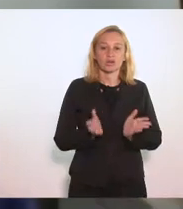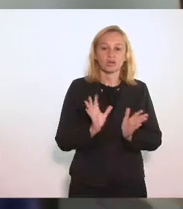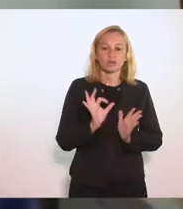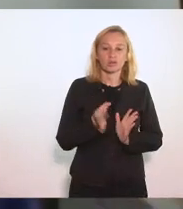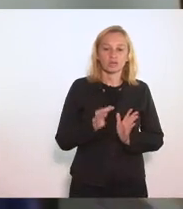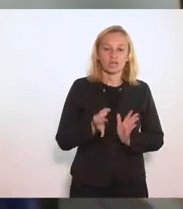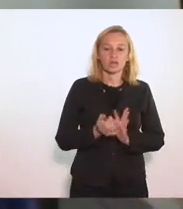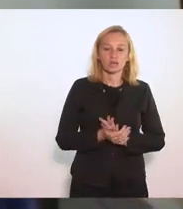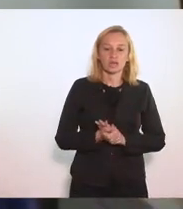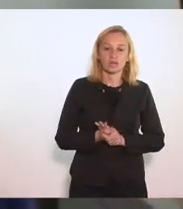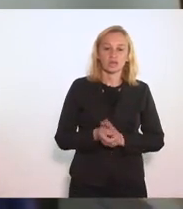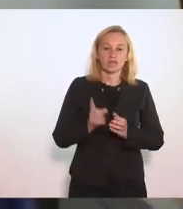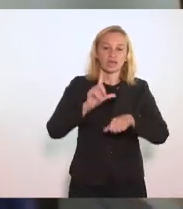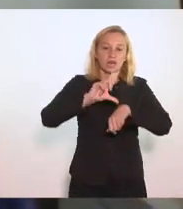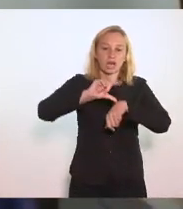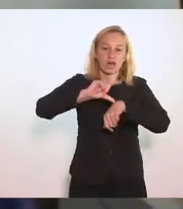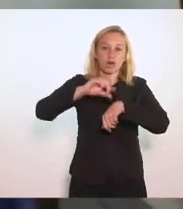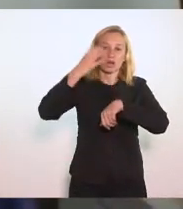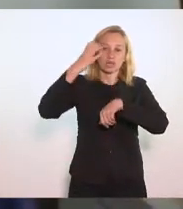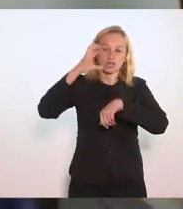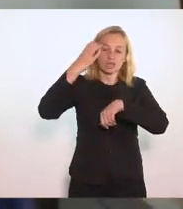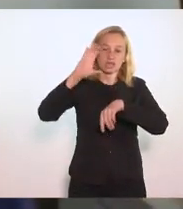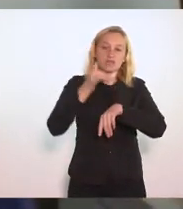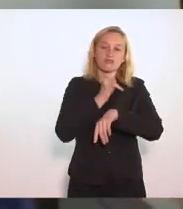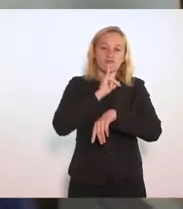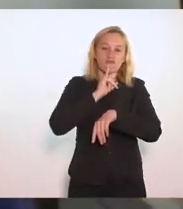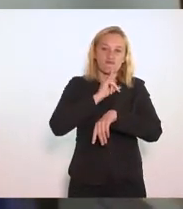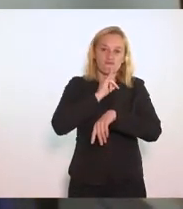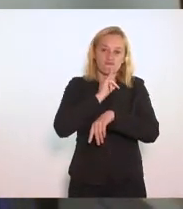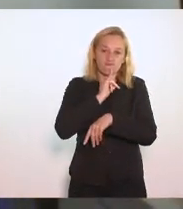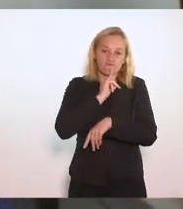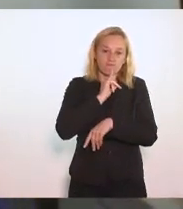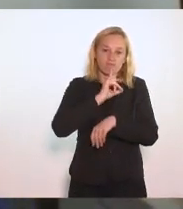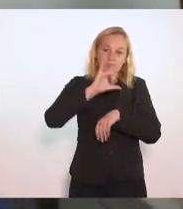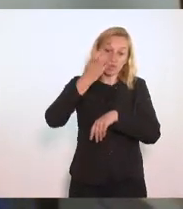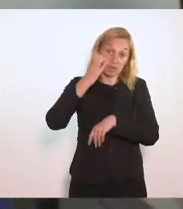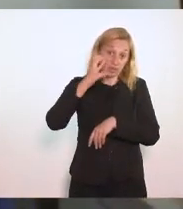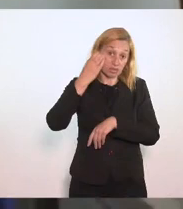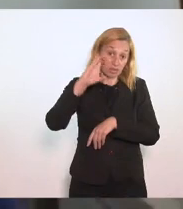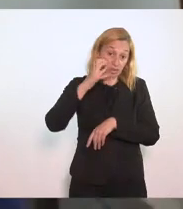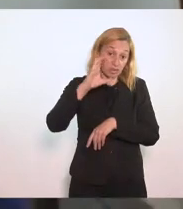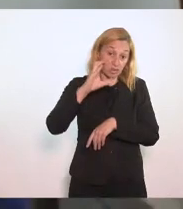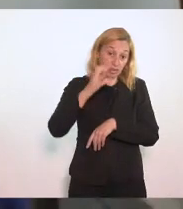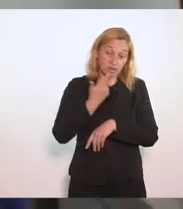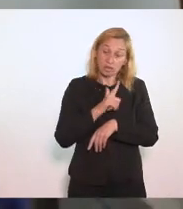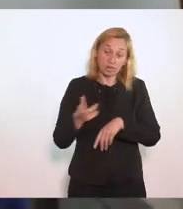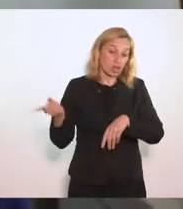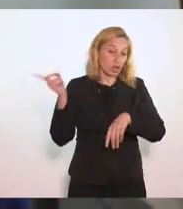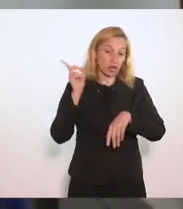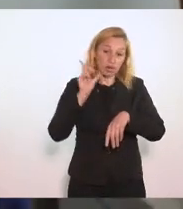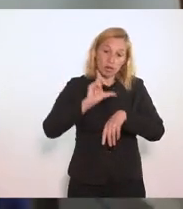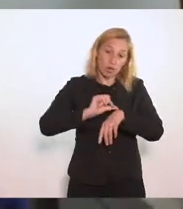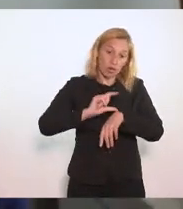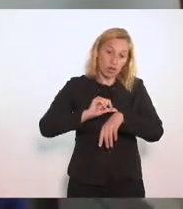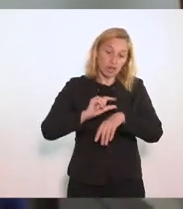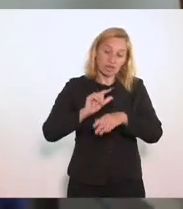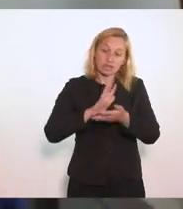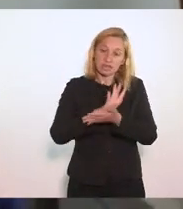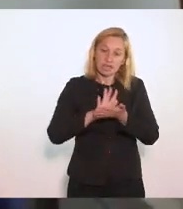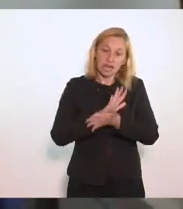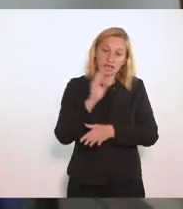A hora da ciência Infelizmente A ciência Já não tem hora Nem vez No Brasil